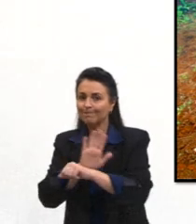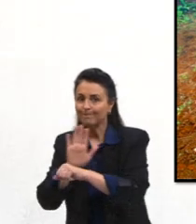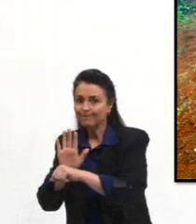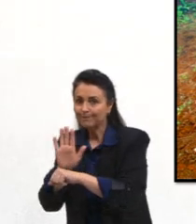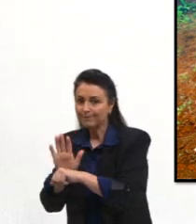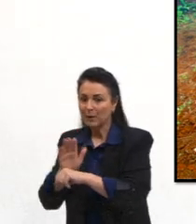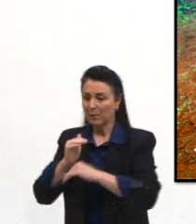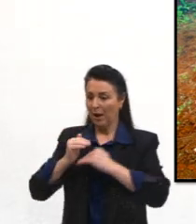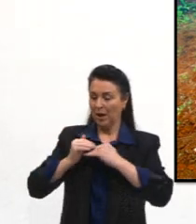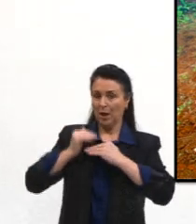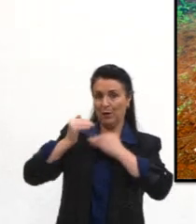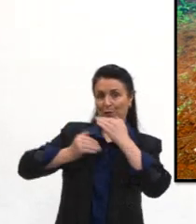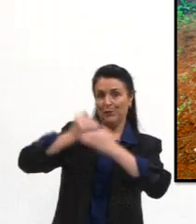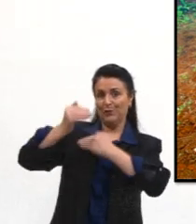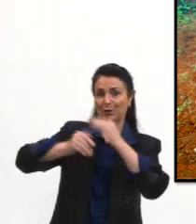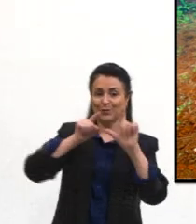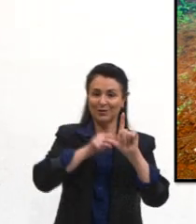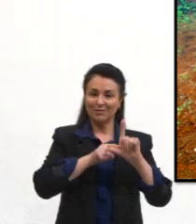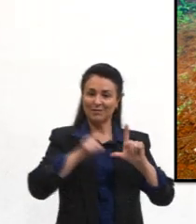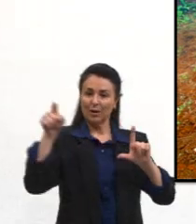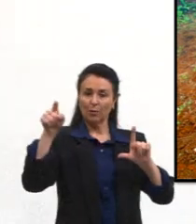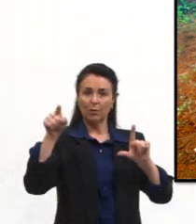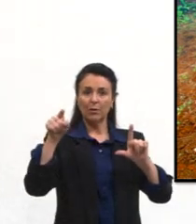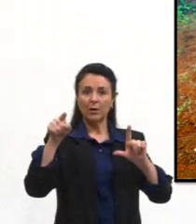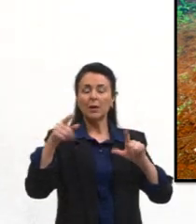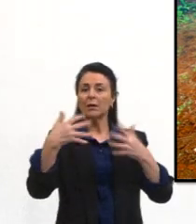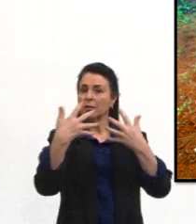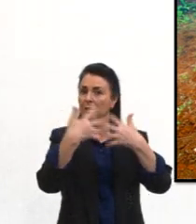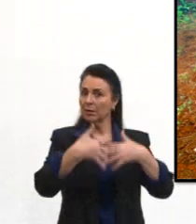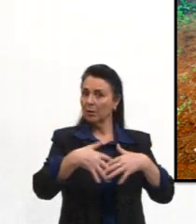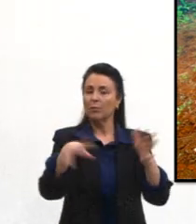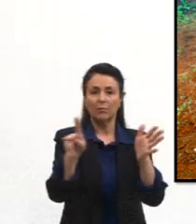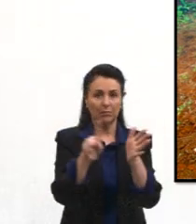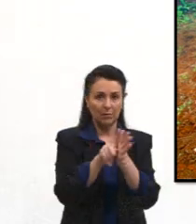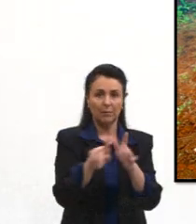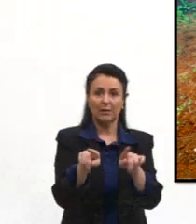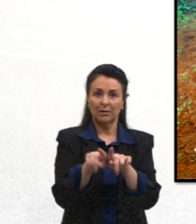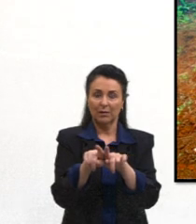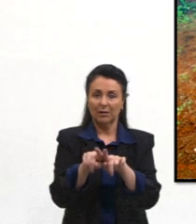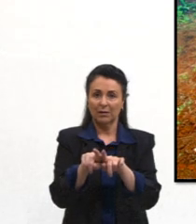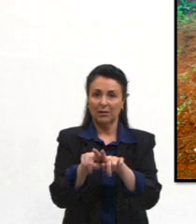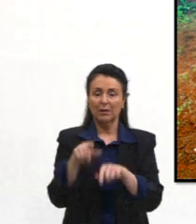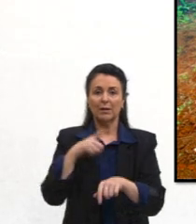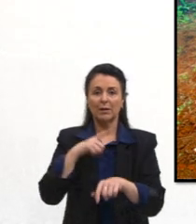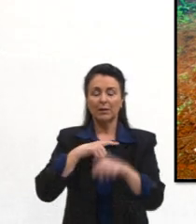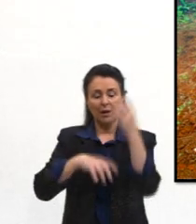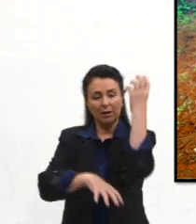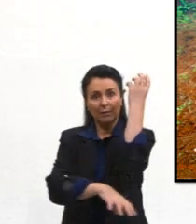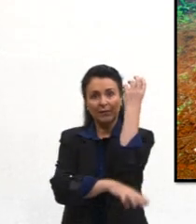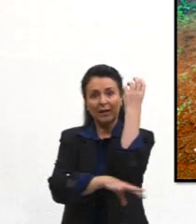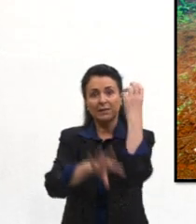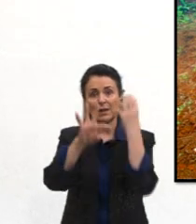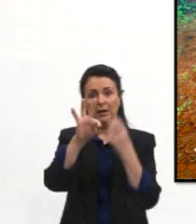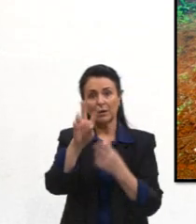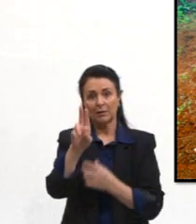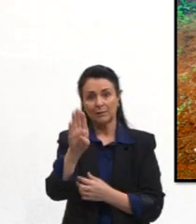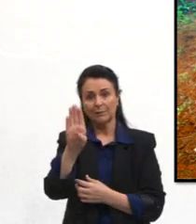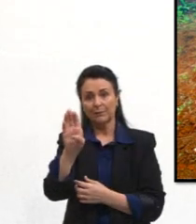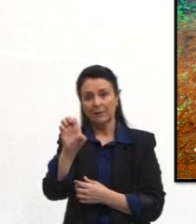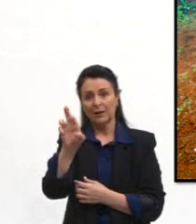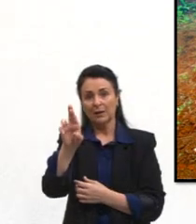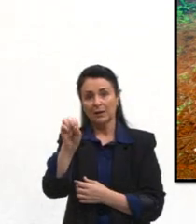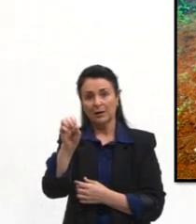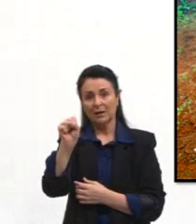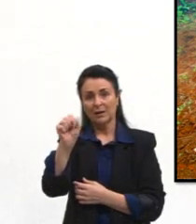sucesso evolutivo e para a realização de suas funções. Por exemplo, temos as raízes tuberosas, que a gente conhece